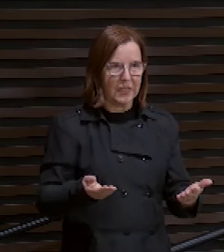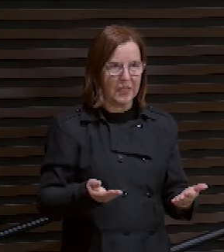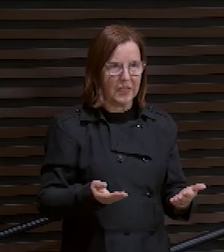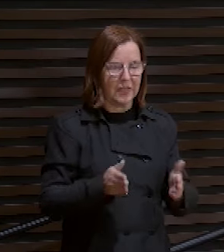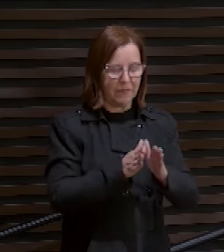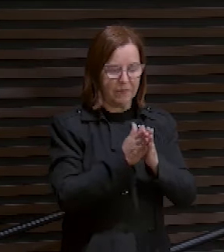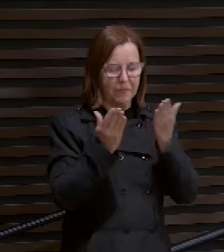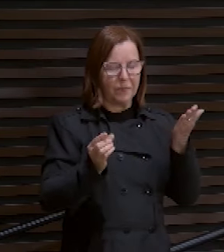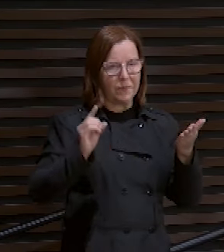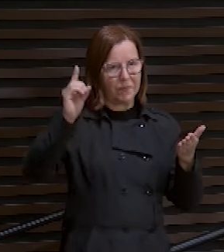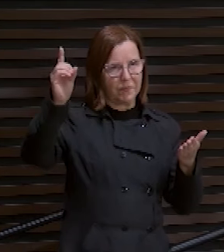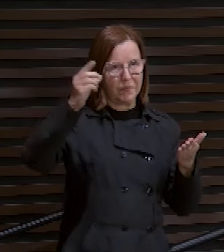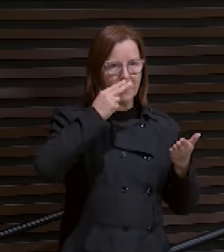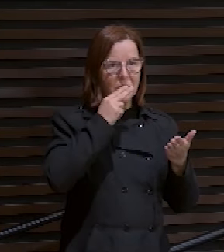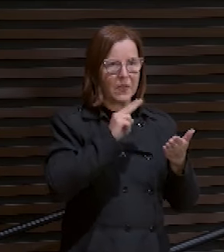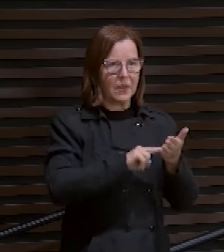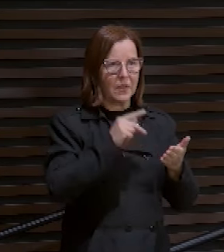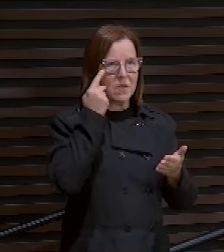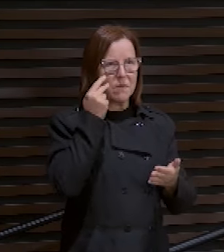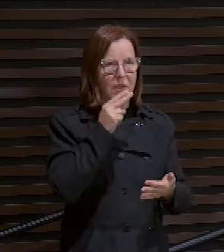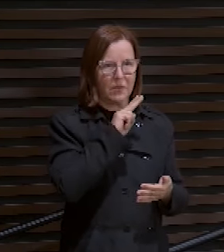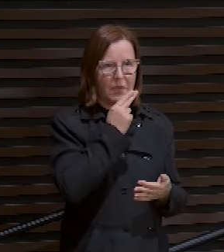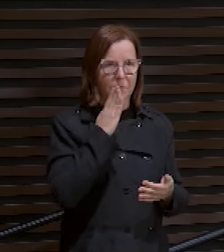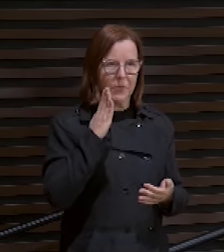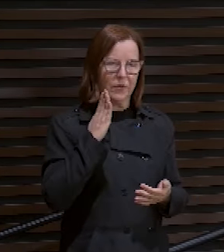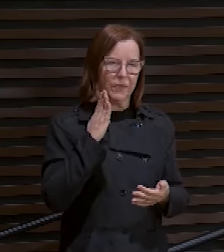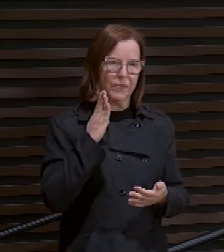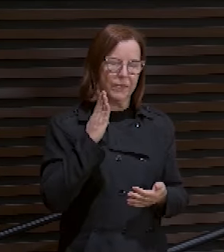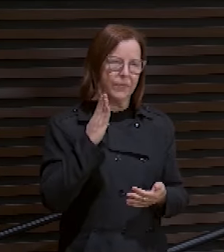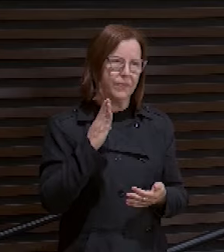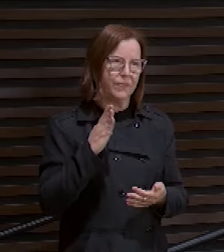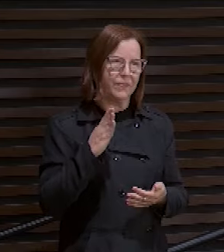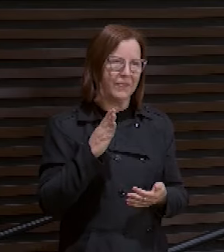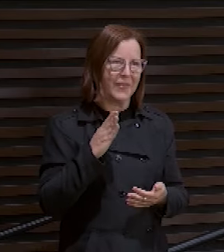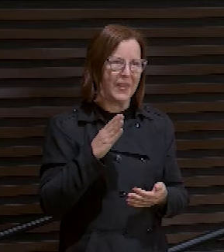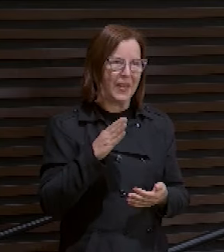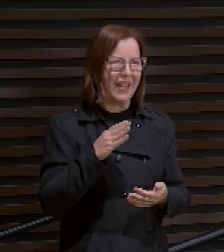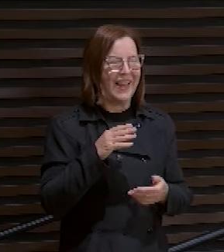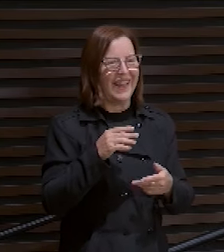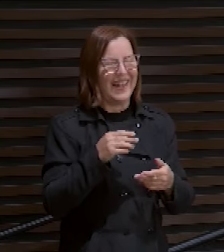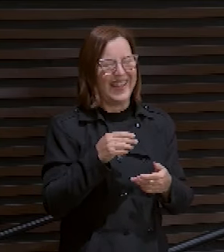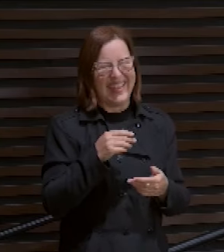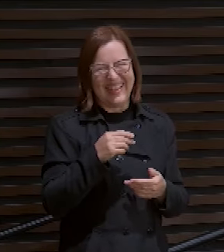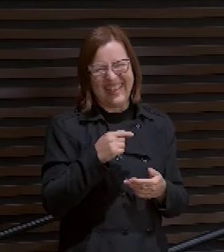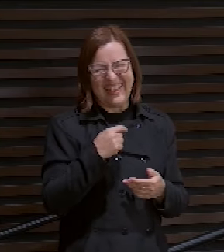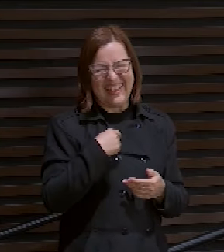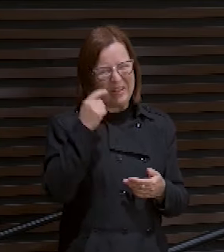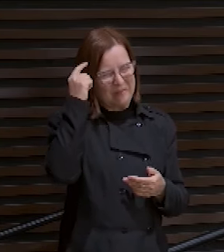aos hebreus. Eu ia falar a carta de Paulo aos hebreus.